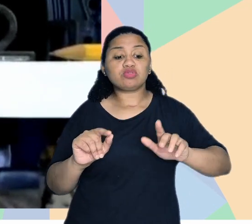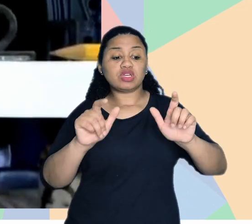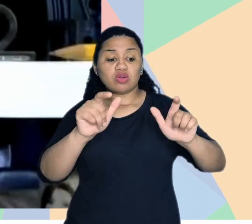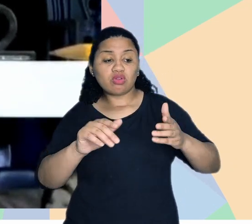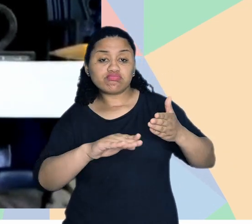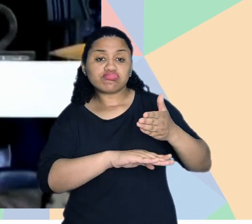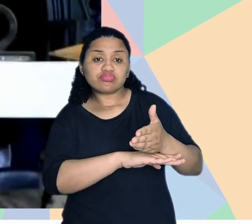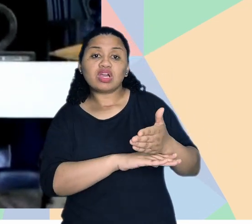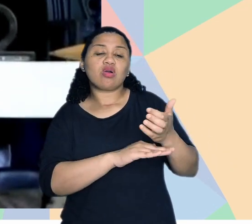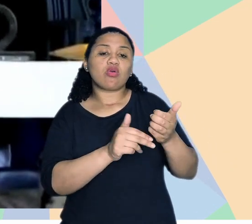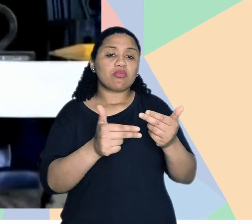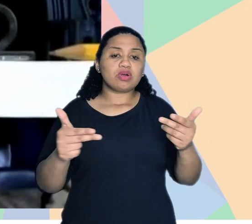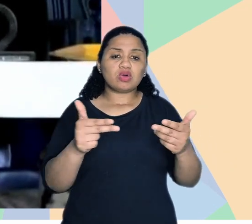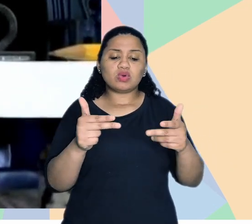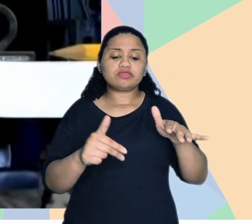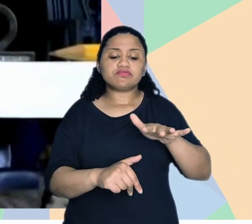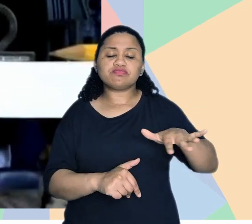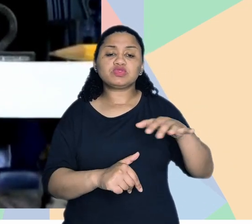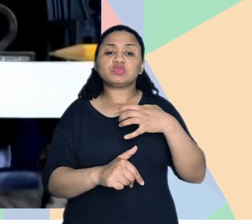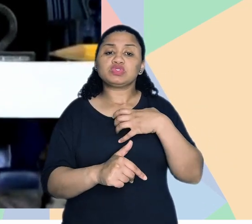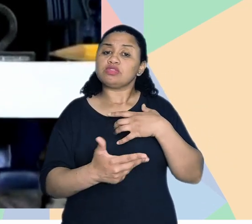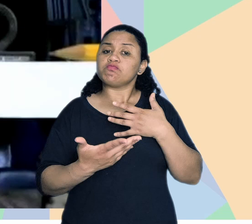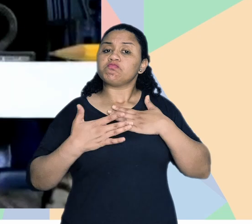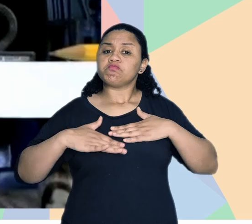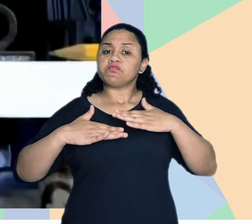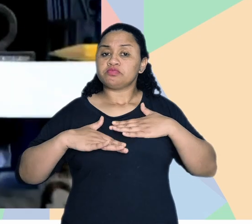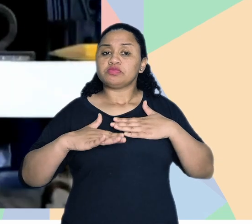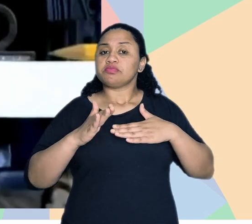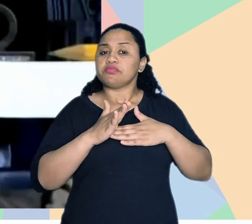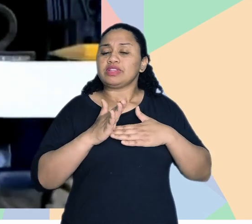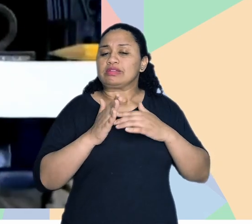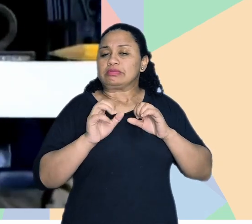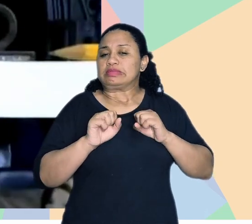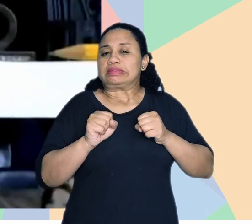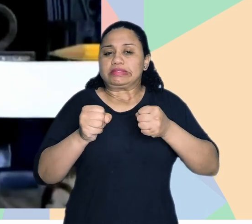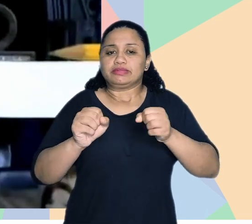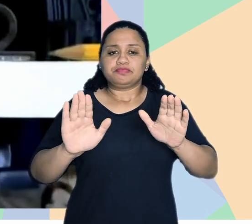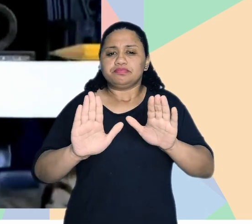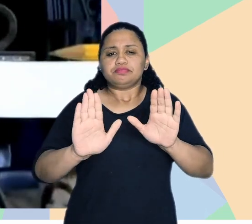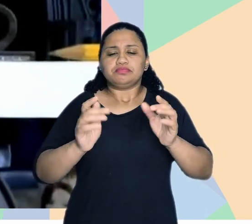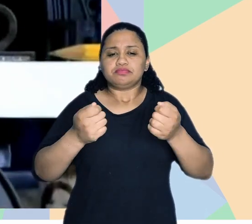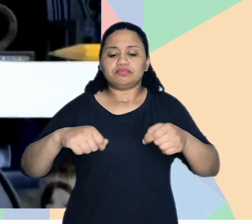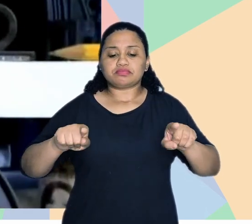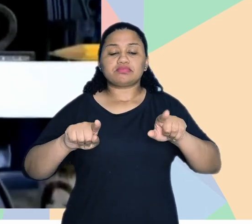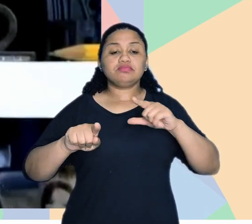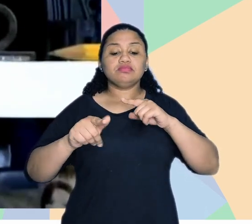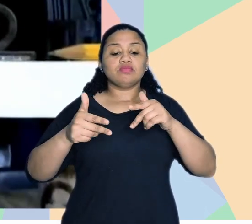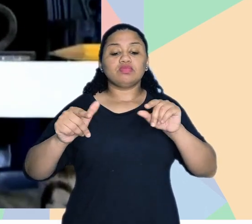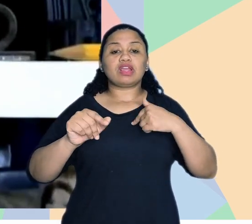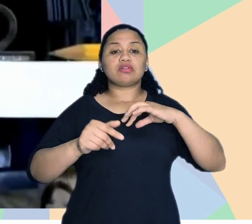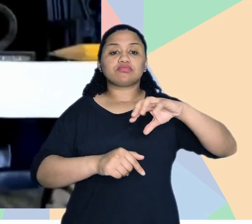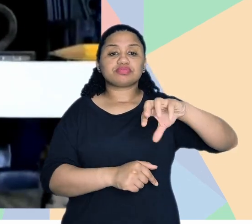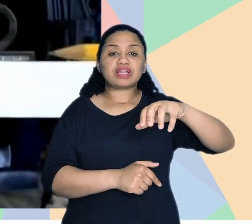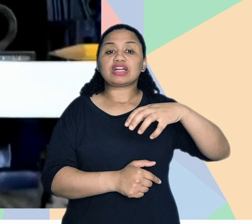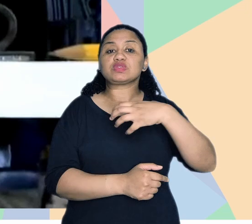para se usar um ambiente ou um elemento espacial de forma confortável, com o mínimo esforço. Aí, a gente tem uns exemplos do